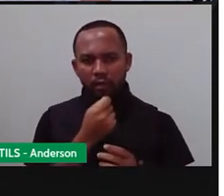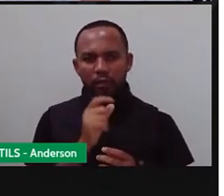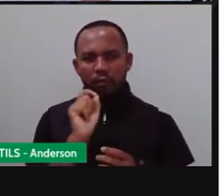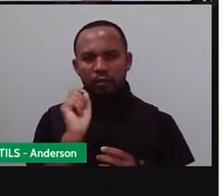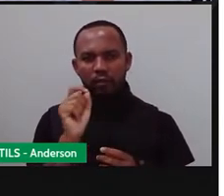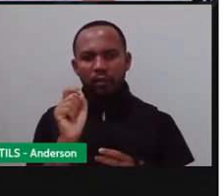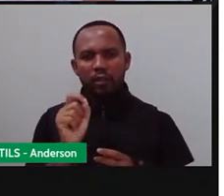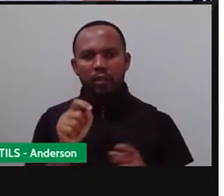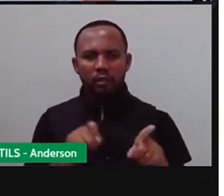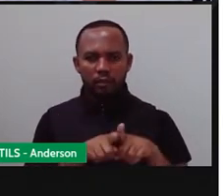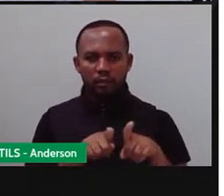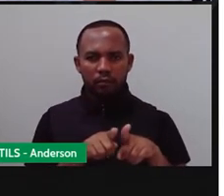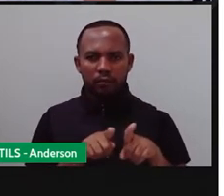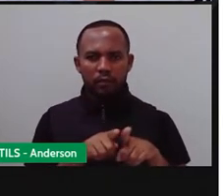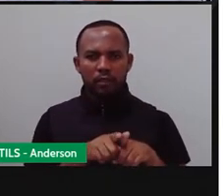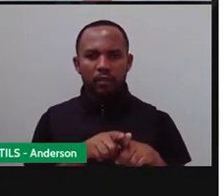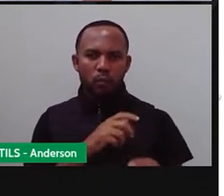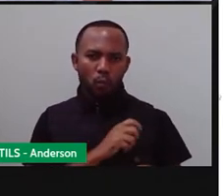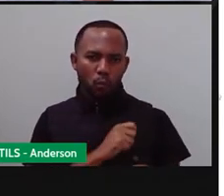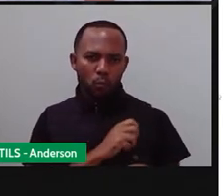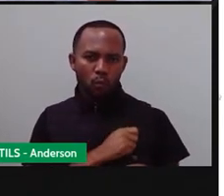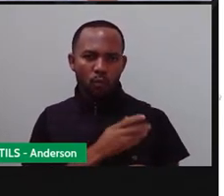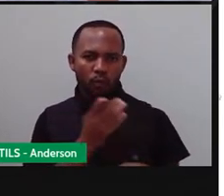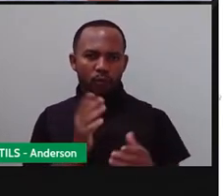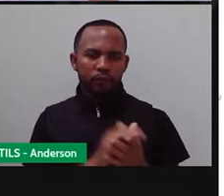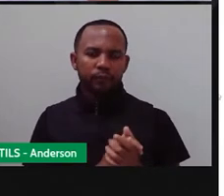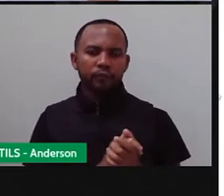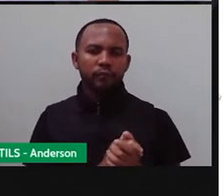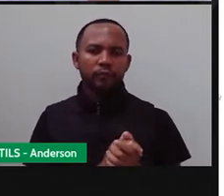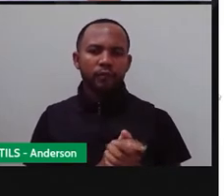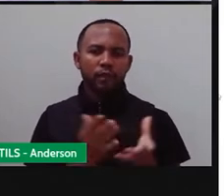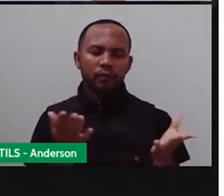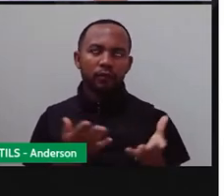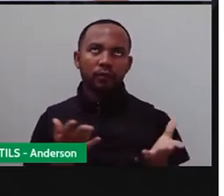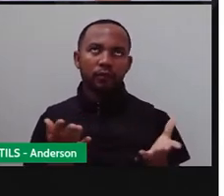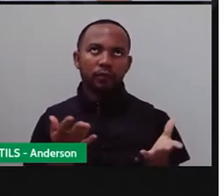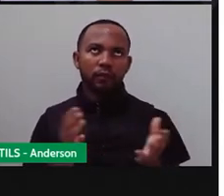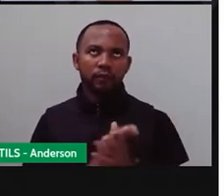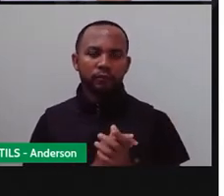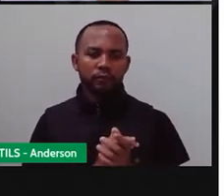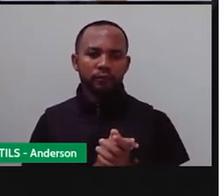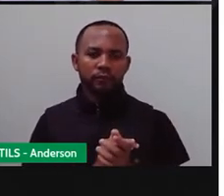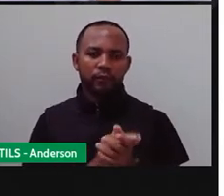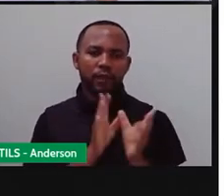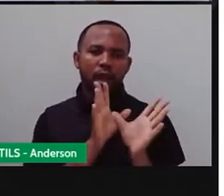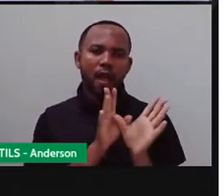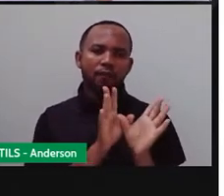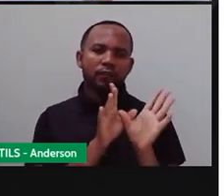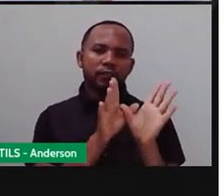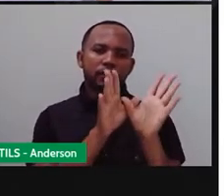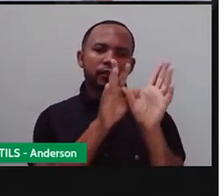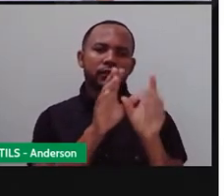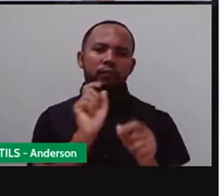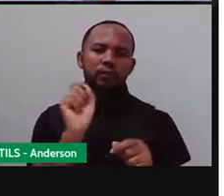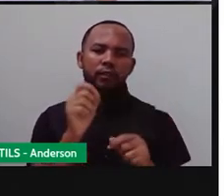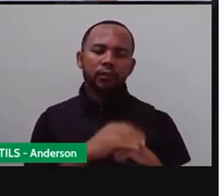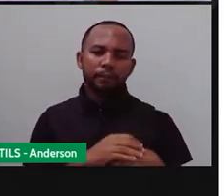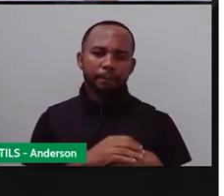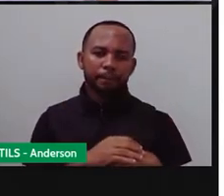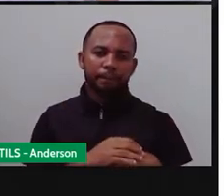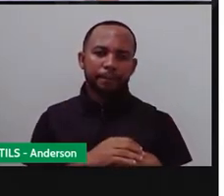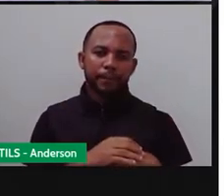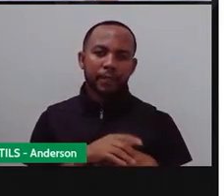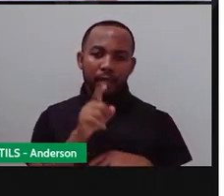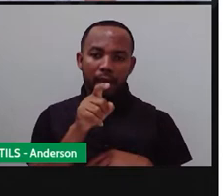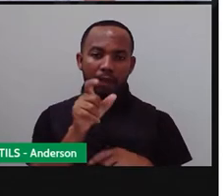mamífero. Vamos falar agora sobre as aves, né? A principal